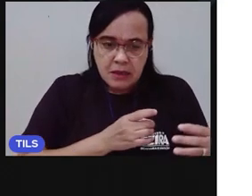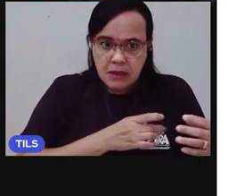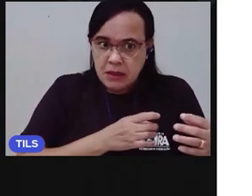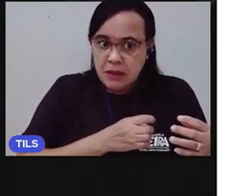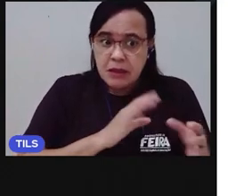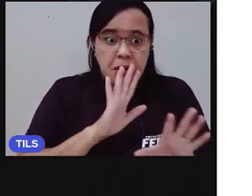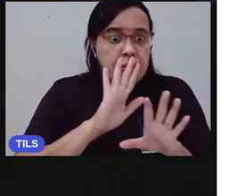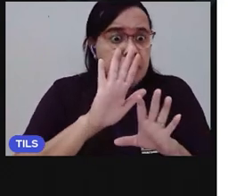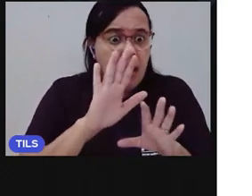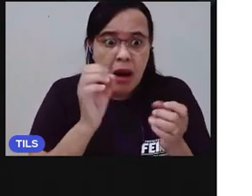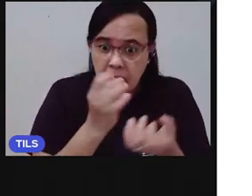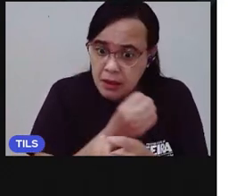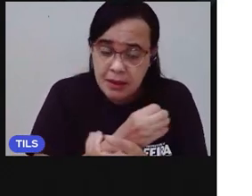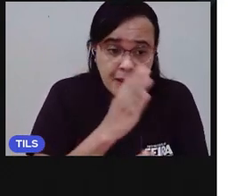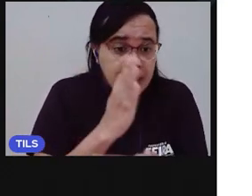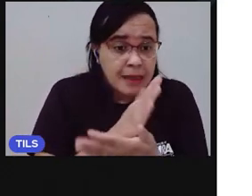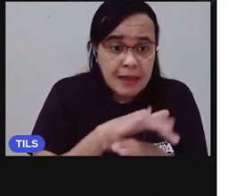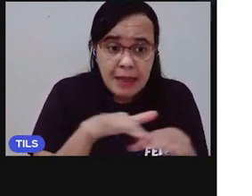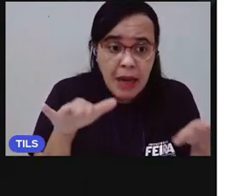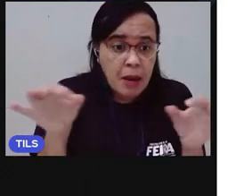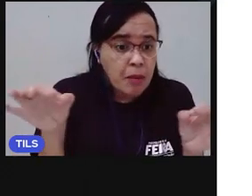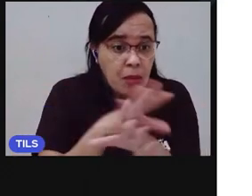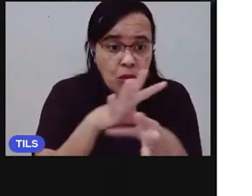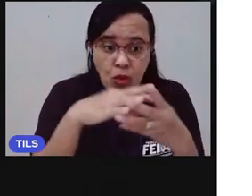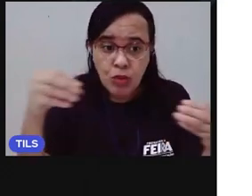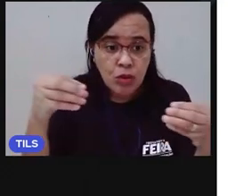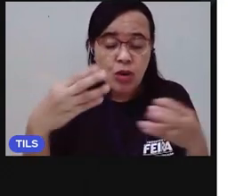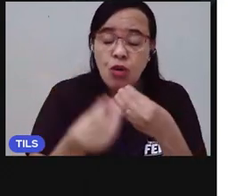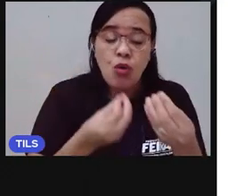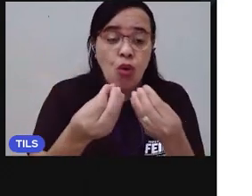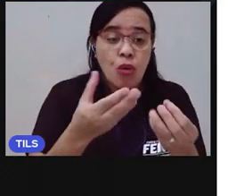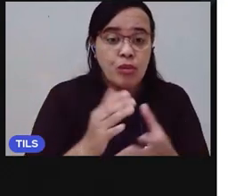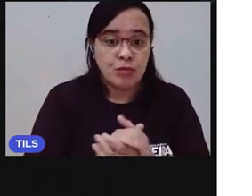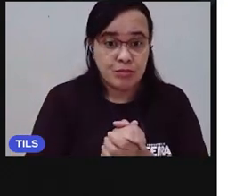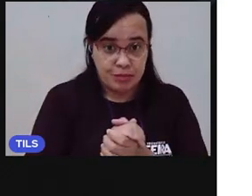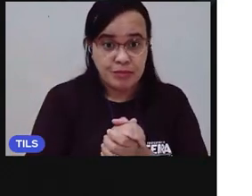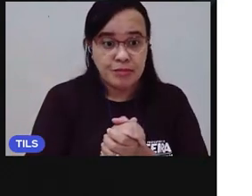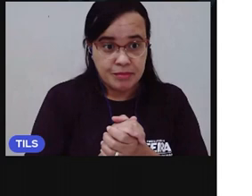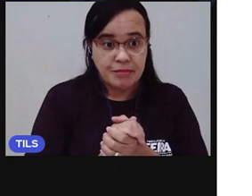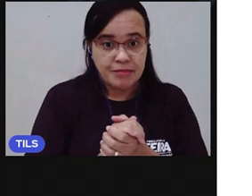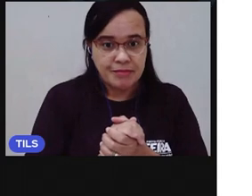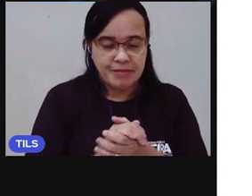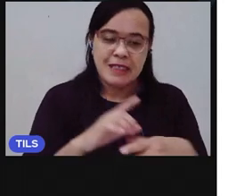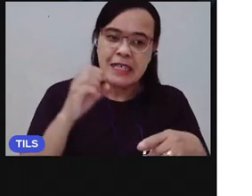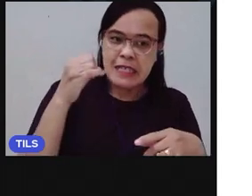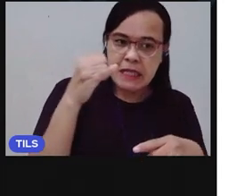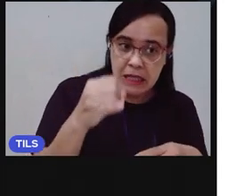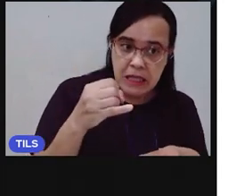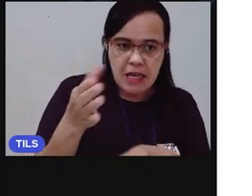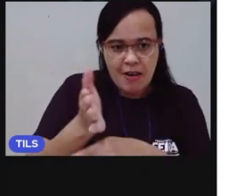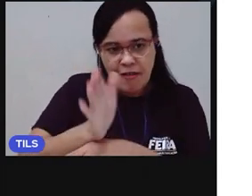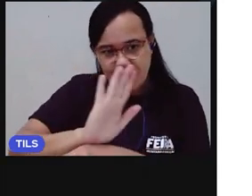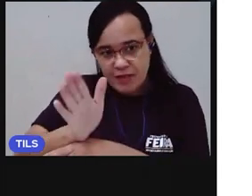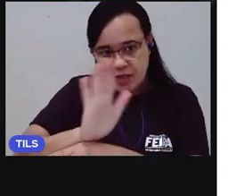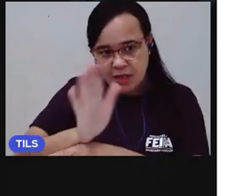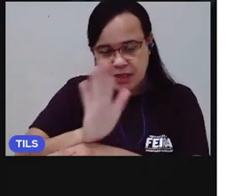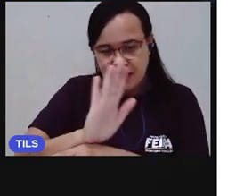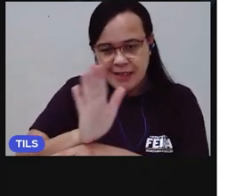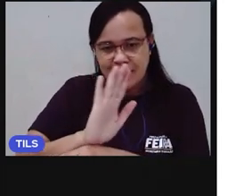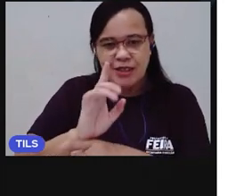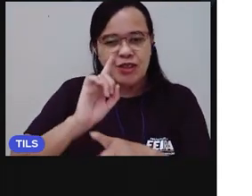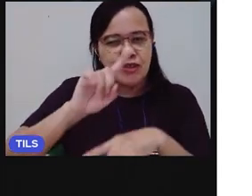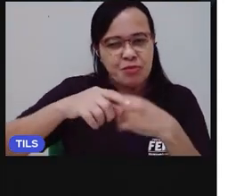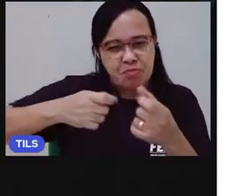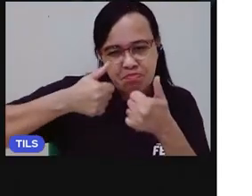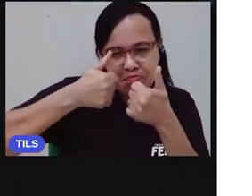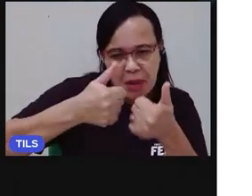já sentiu e o que você fez para superar eles. Tá bom? Se fizer um vídeo capricha e envia para a